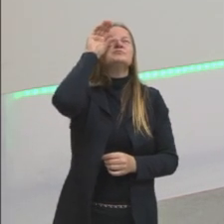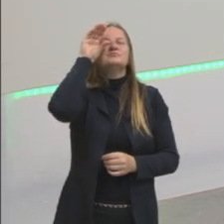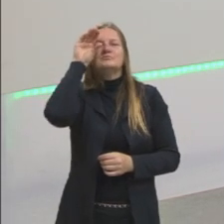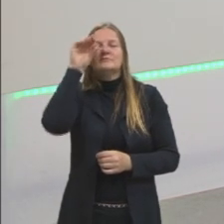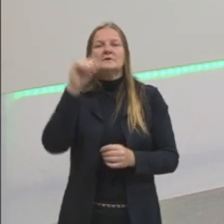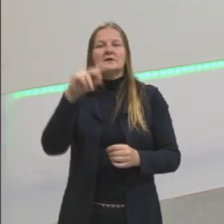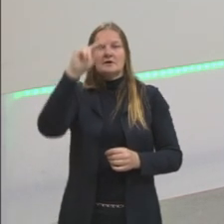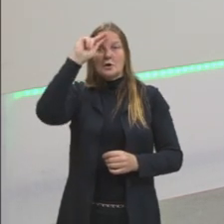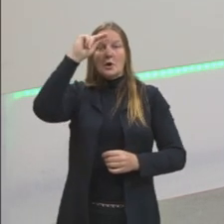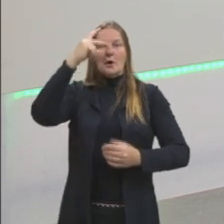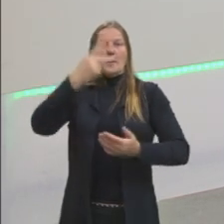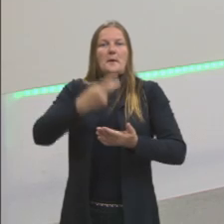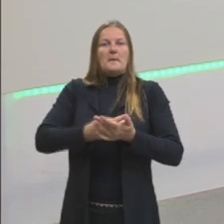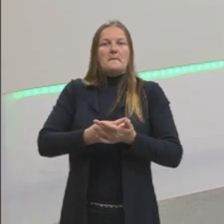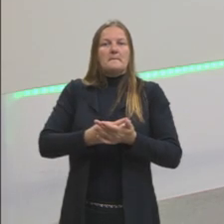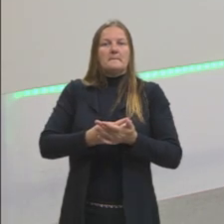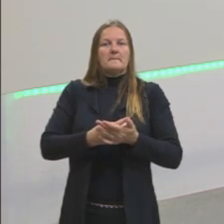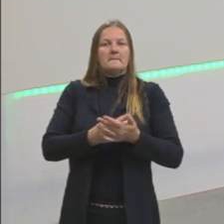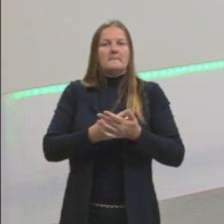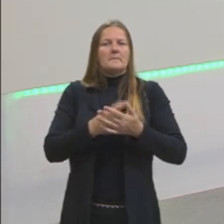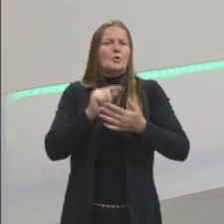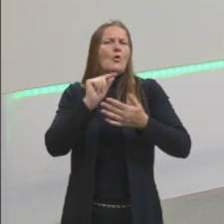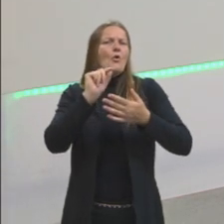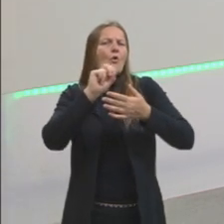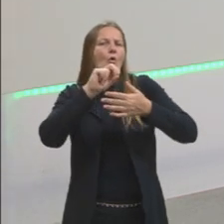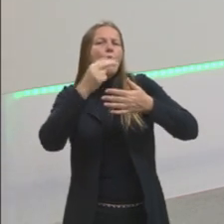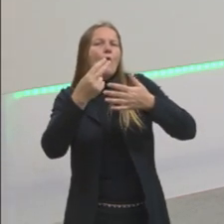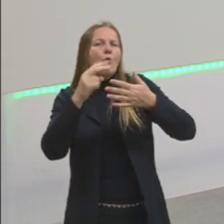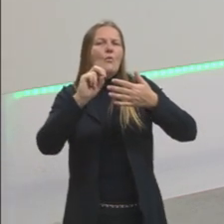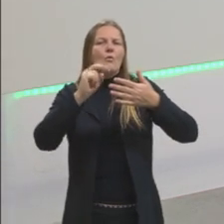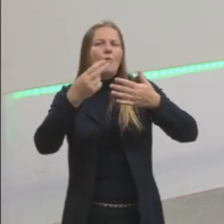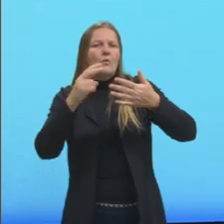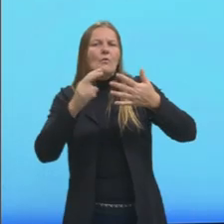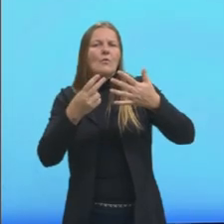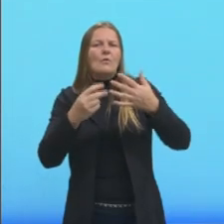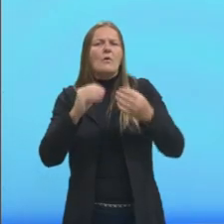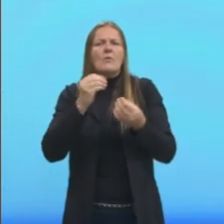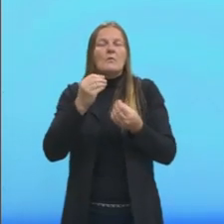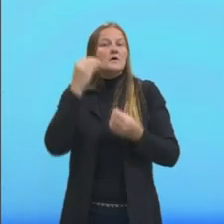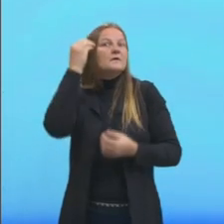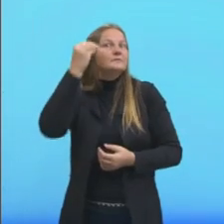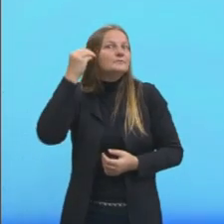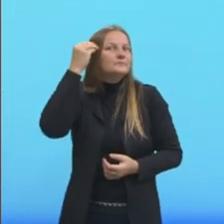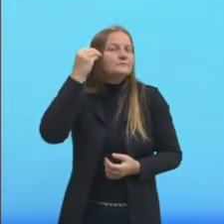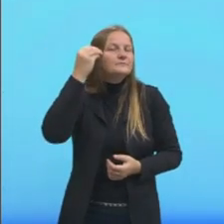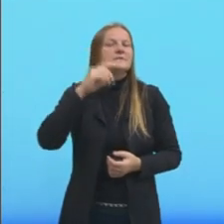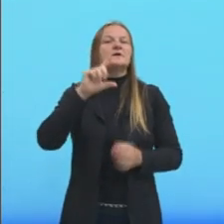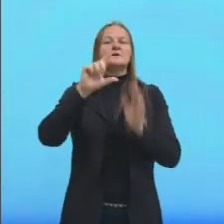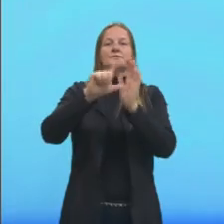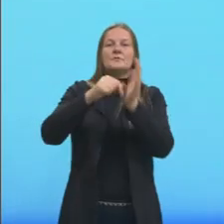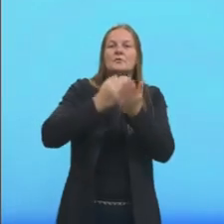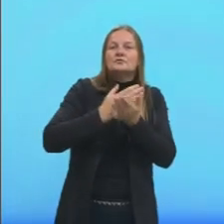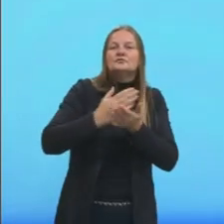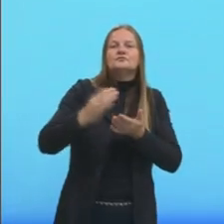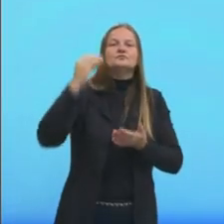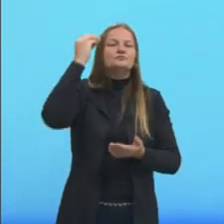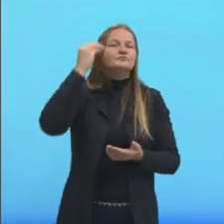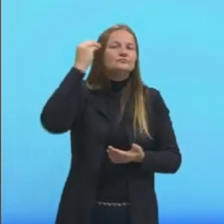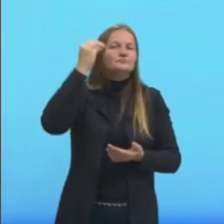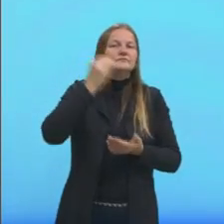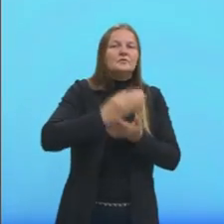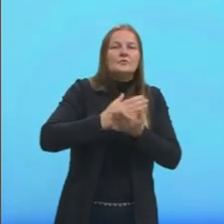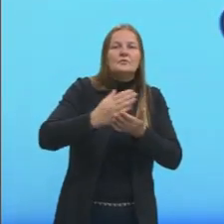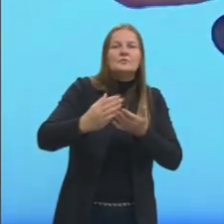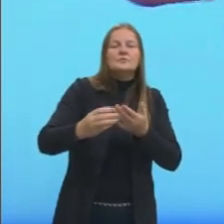hipótese do que pode existir, o que pode acontecer, ele experimenta, e a partir da experimentação,